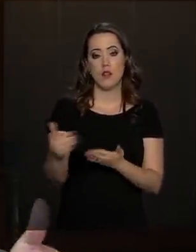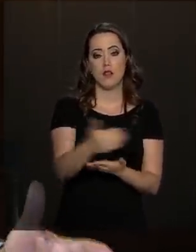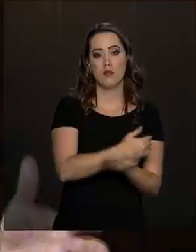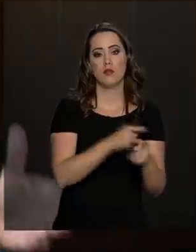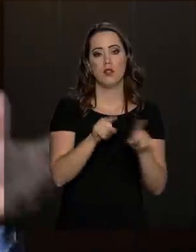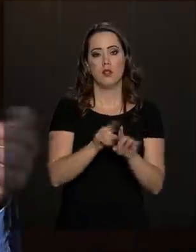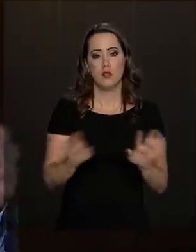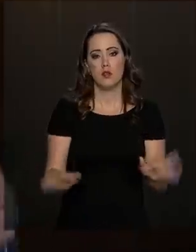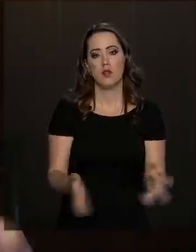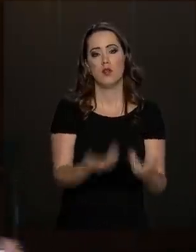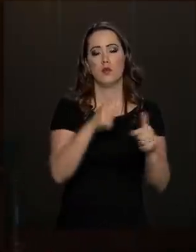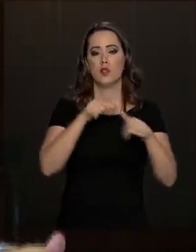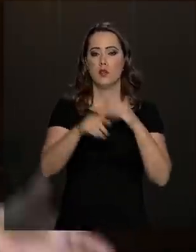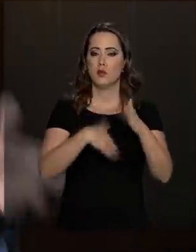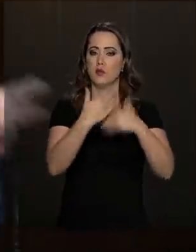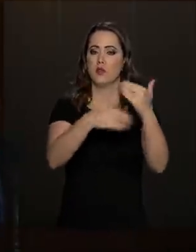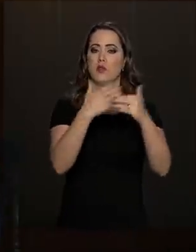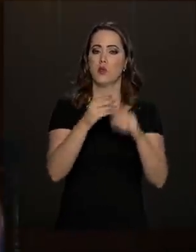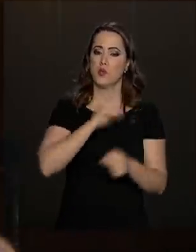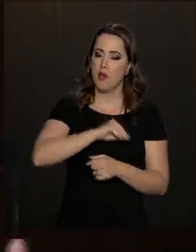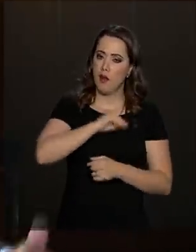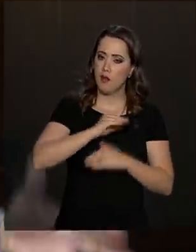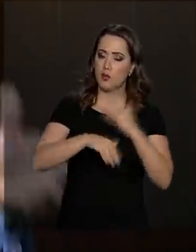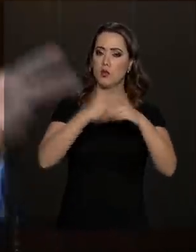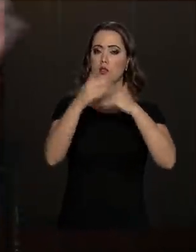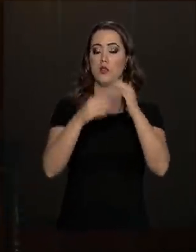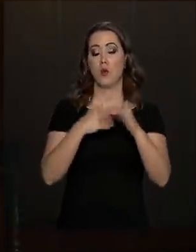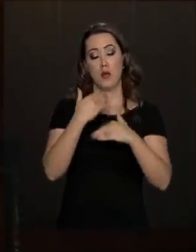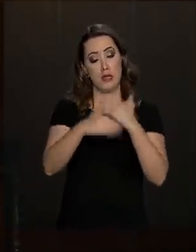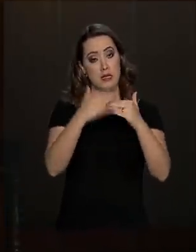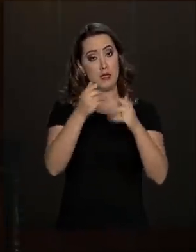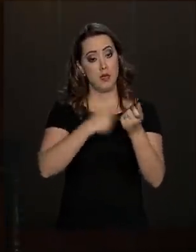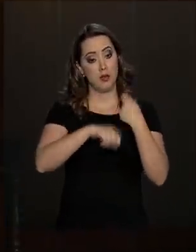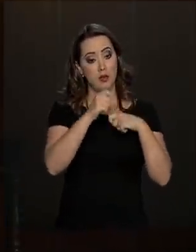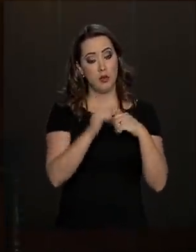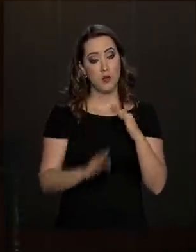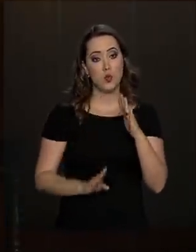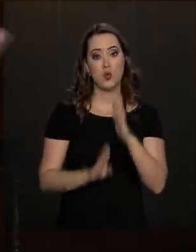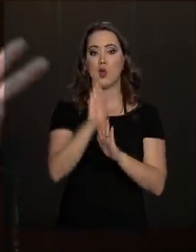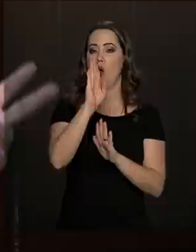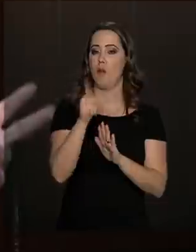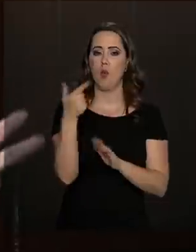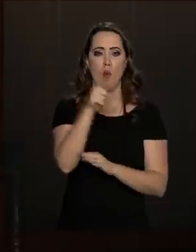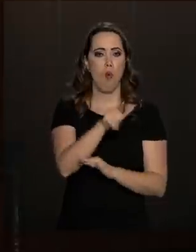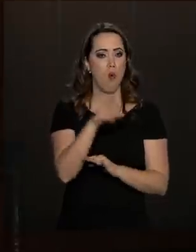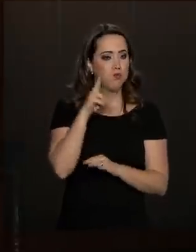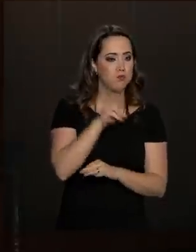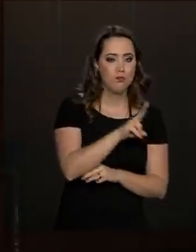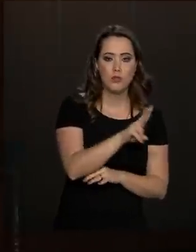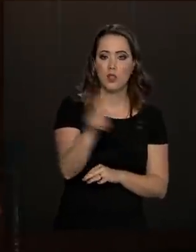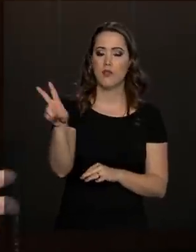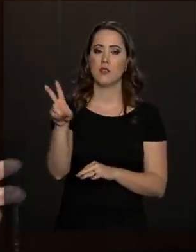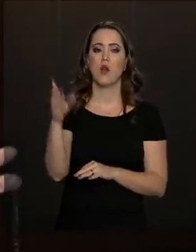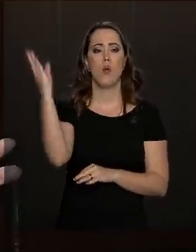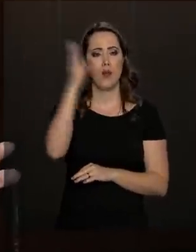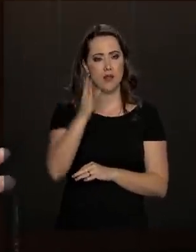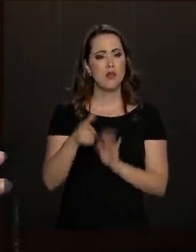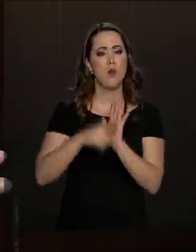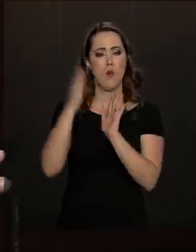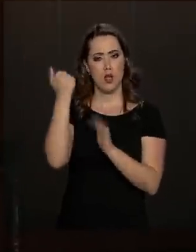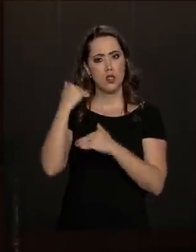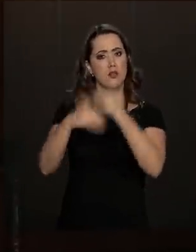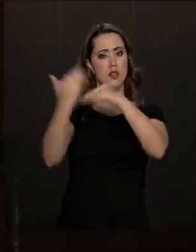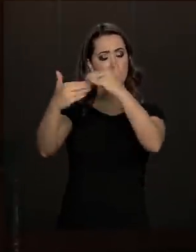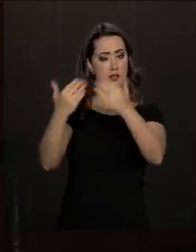produtividade do trabalho sobe, o salário sobe, o crescimento da economia sobe, é outro horizonte. O Brasil já foi um país que cresceu